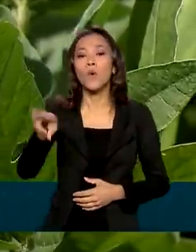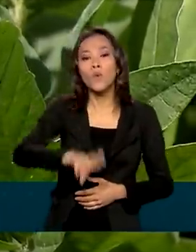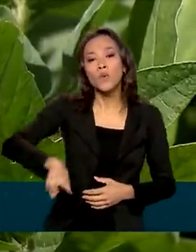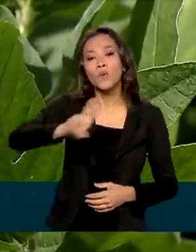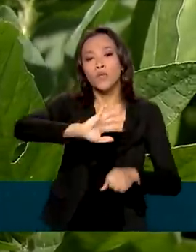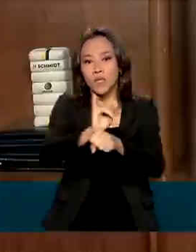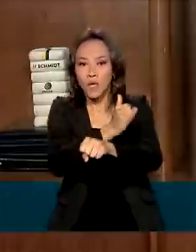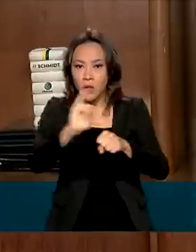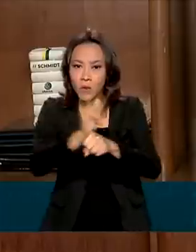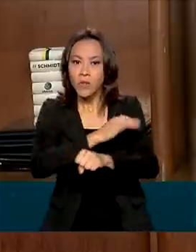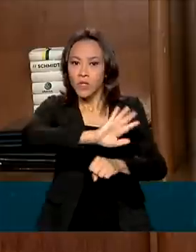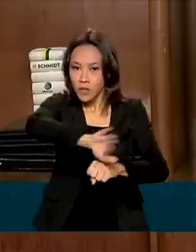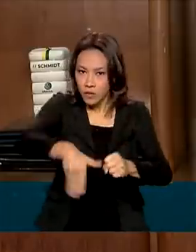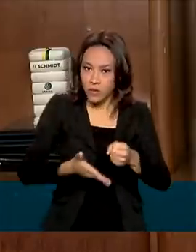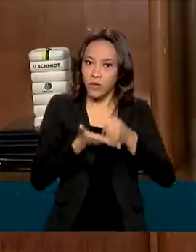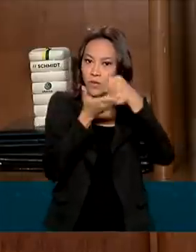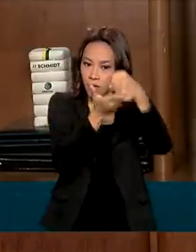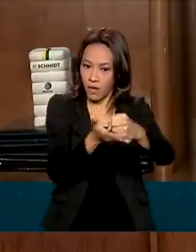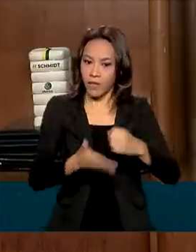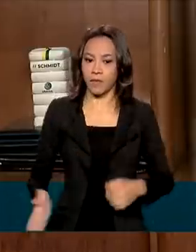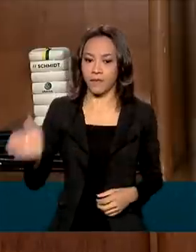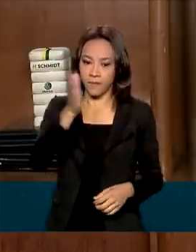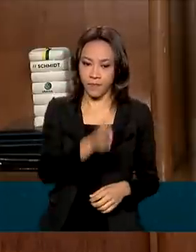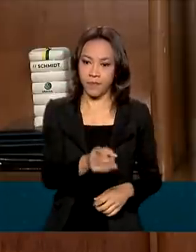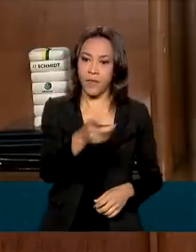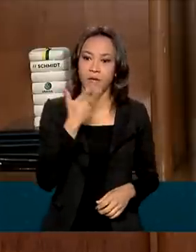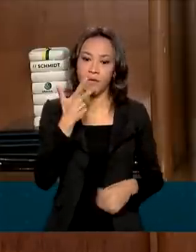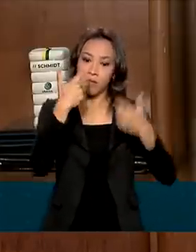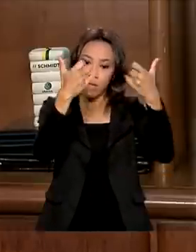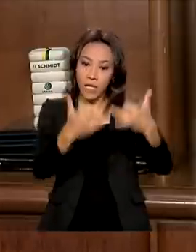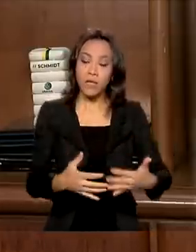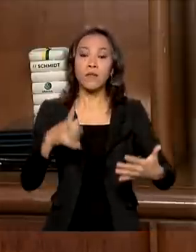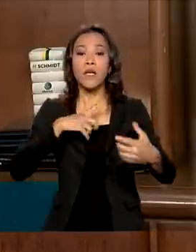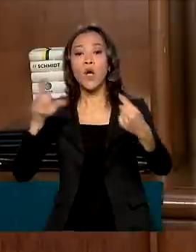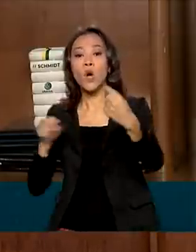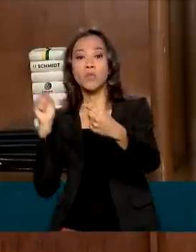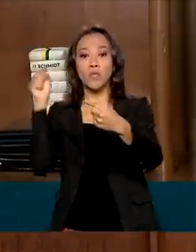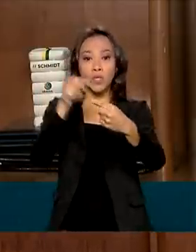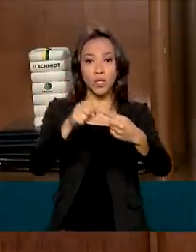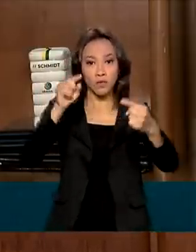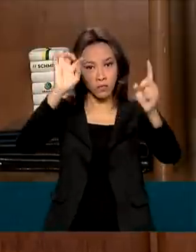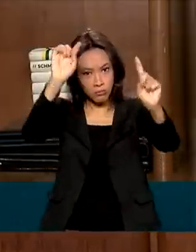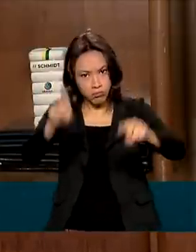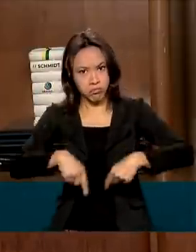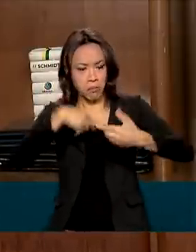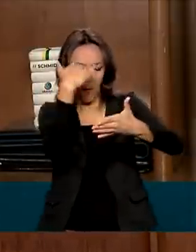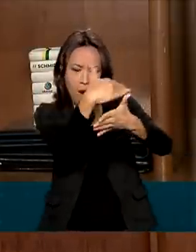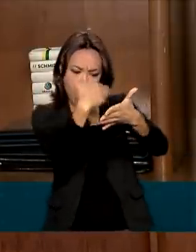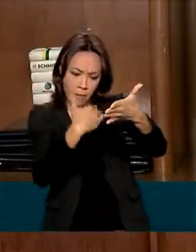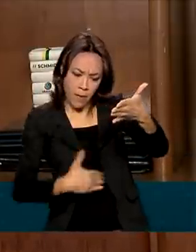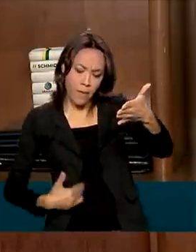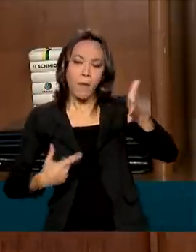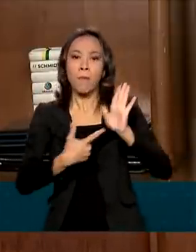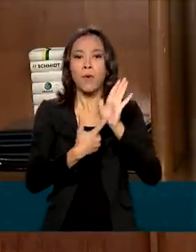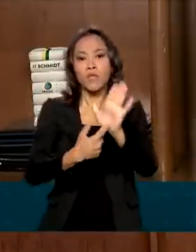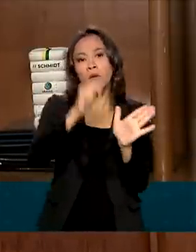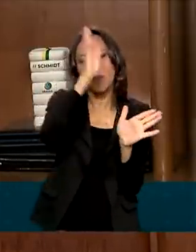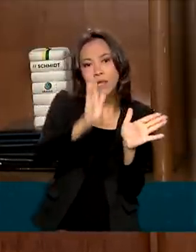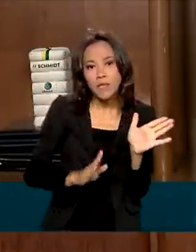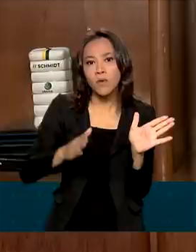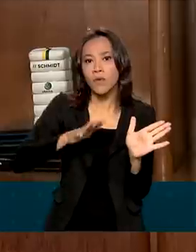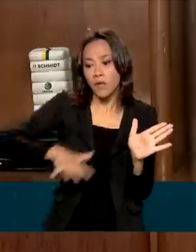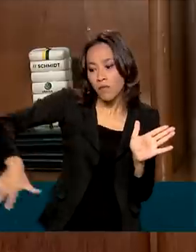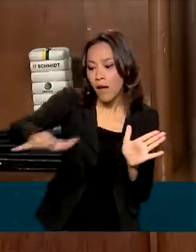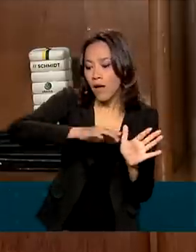sustentável. Ter metas ousadas para mostrar para o mundo e para o Brasil e para o produtor rural brasileiro que o